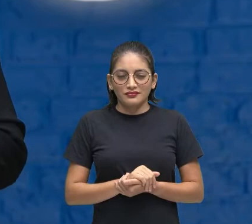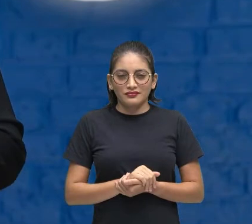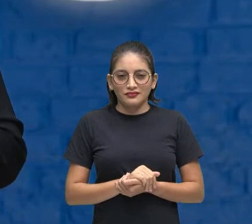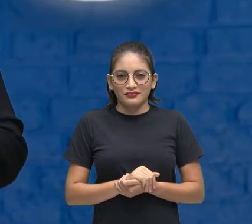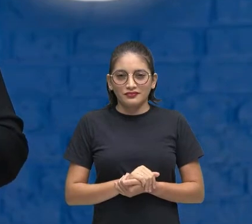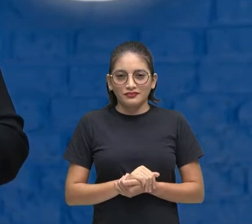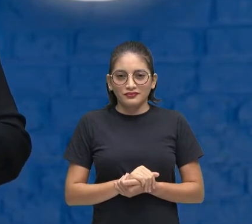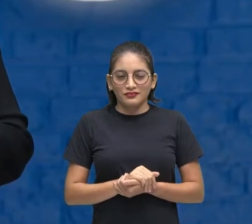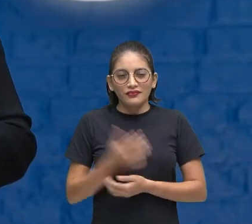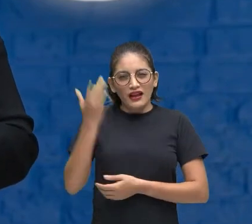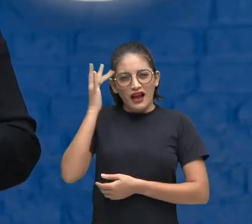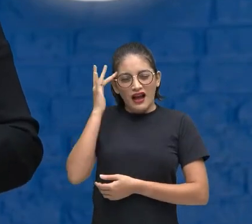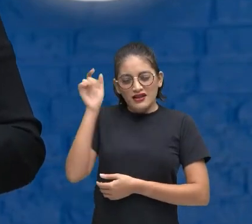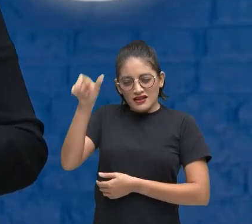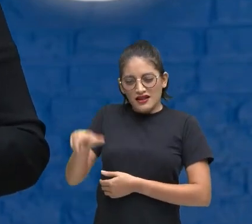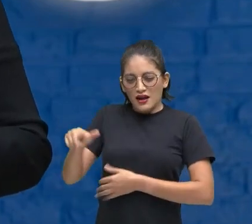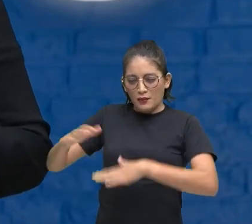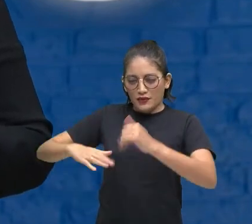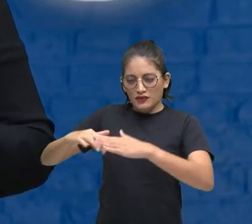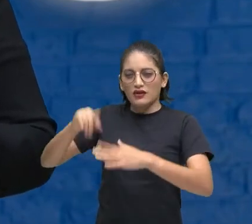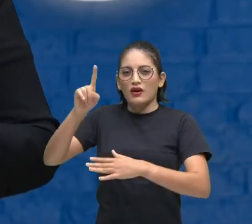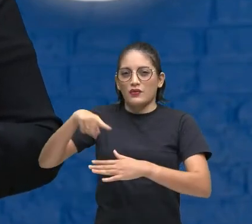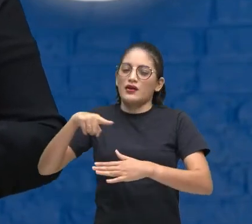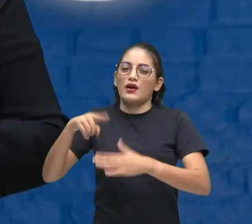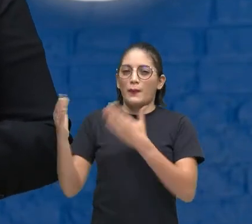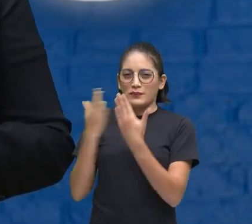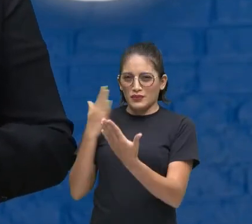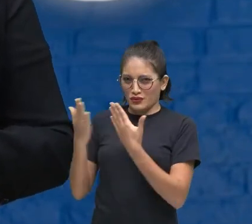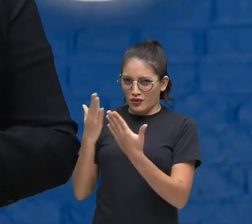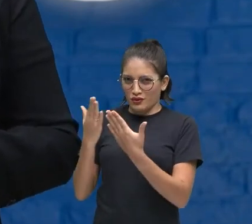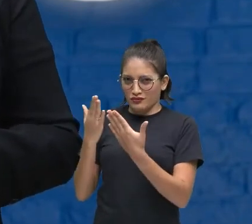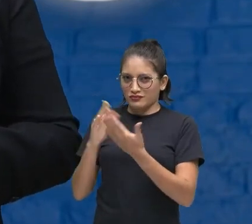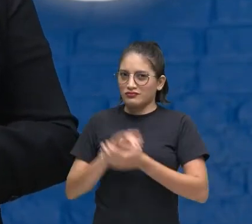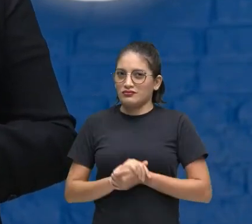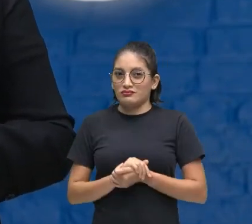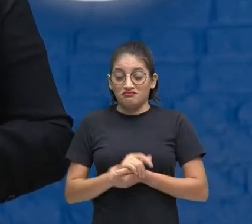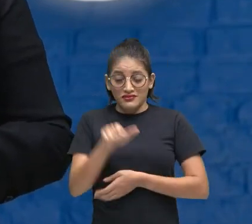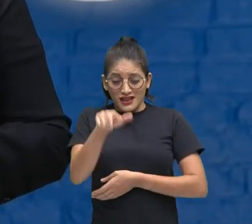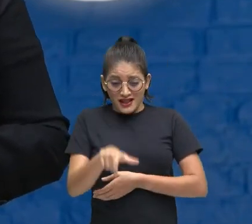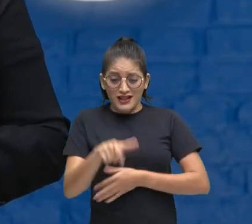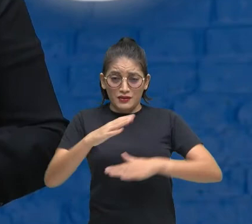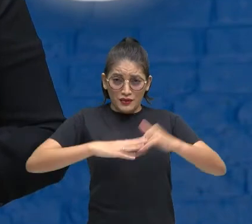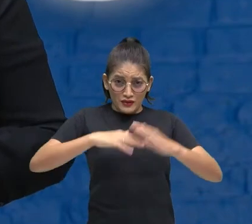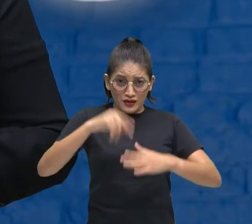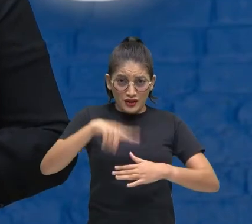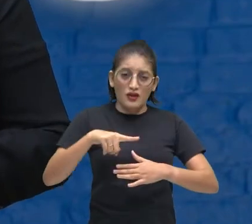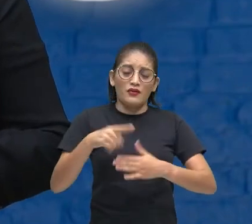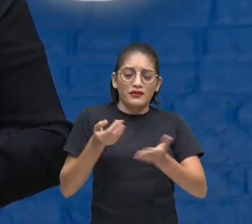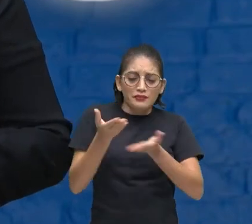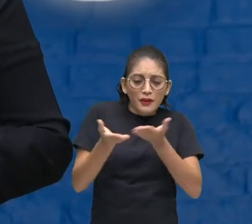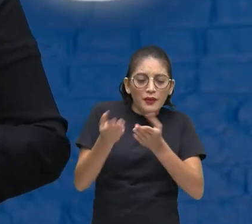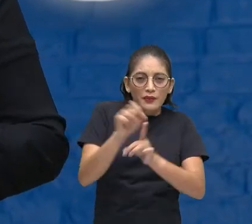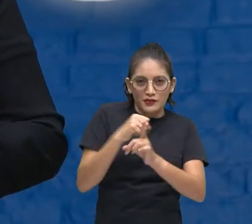Será que esse profissional é o psicólogo? Será que esse profissional é o assistente social?